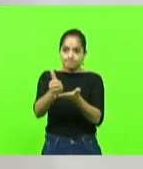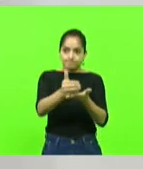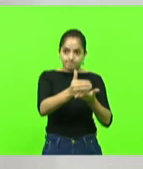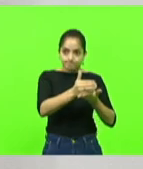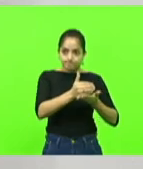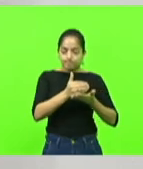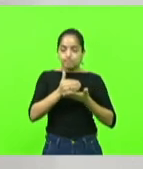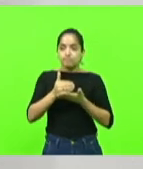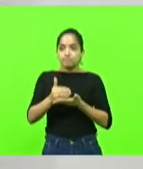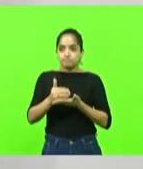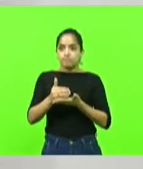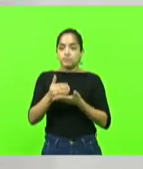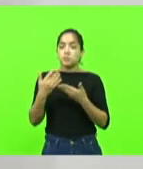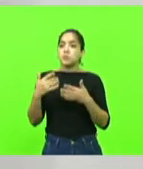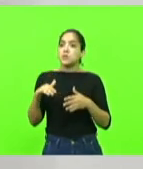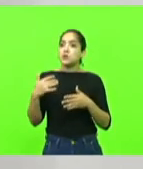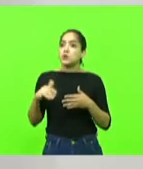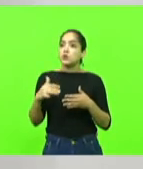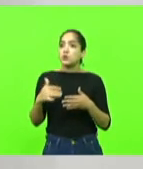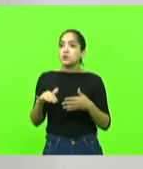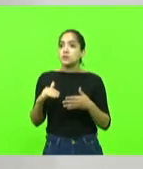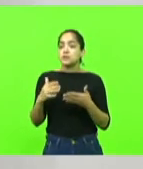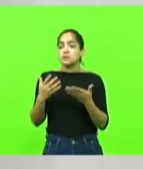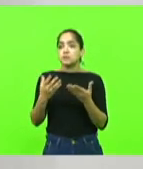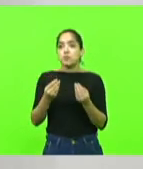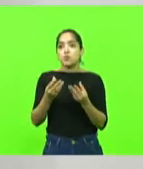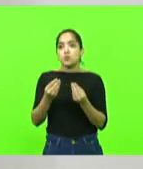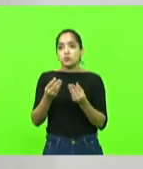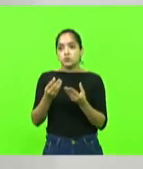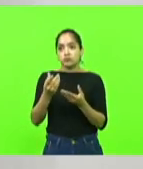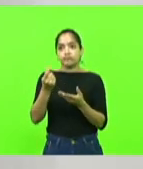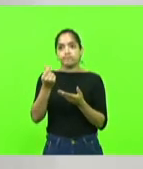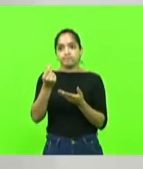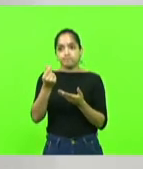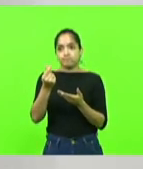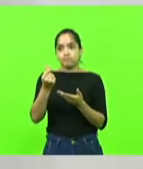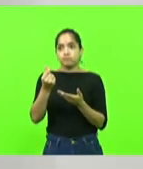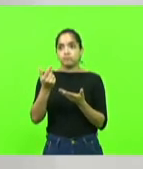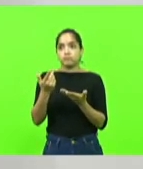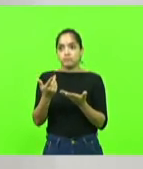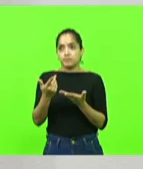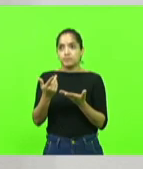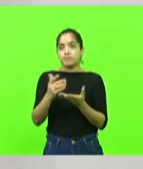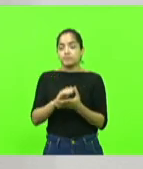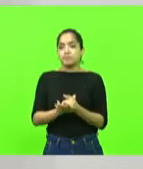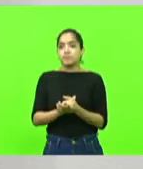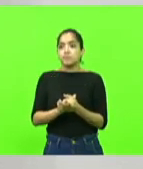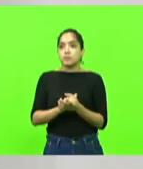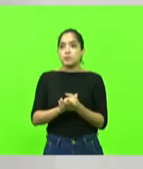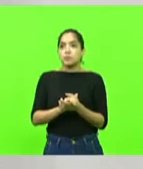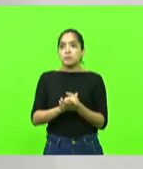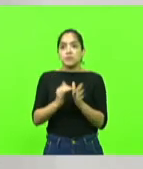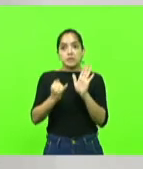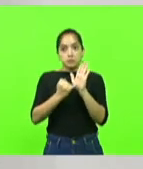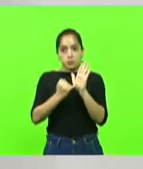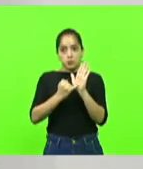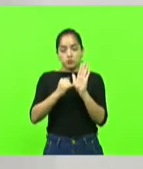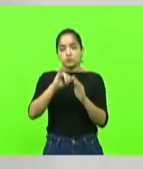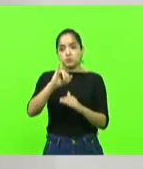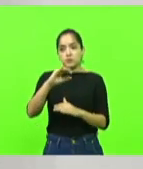468 milhões de reais somente em uma modalidade de impostos, o ICMS.